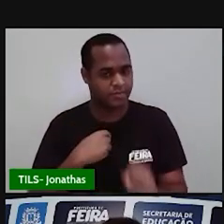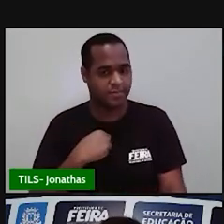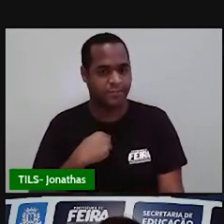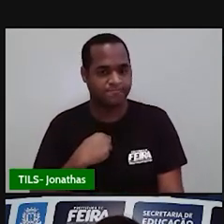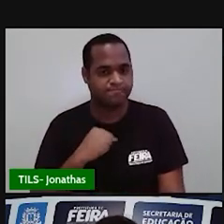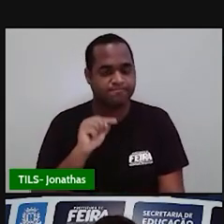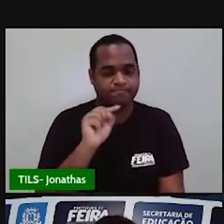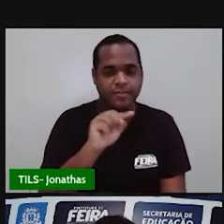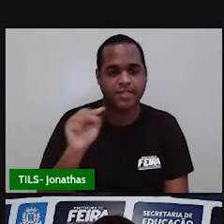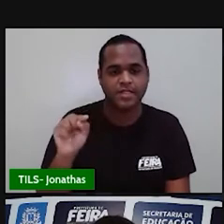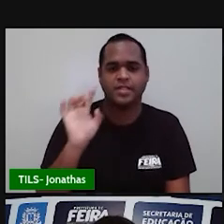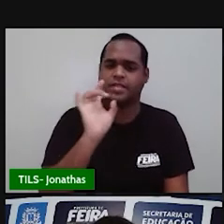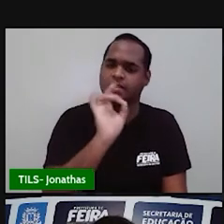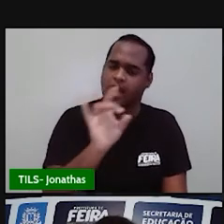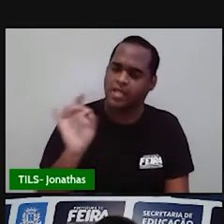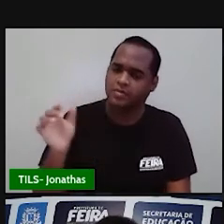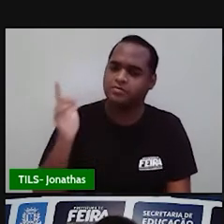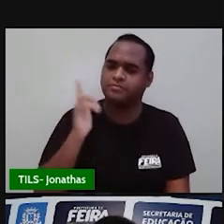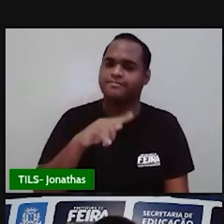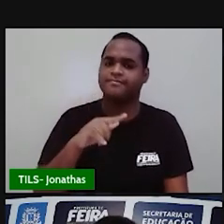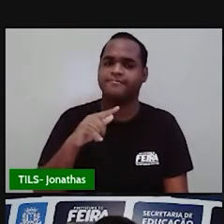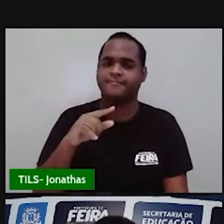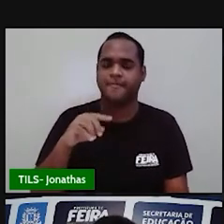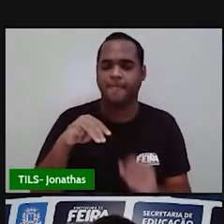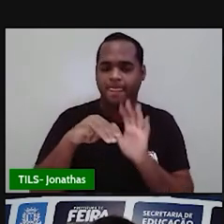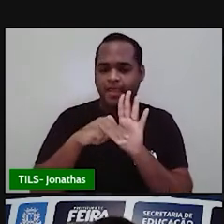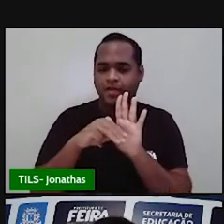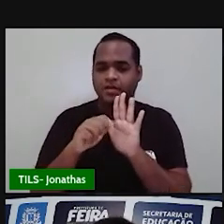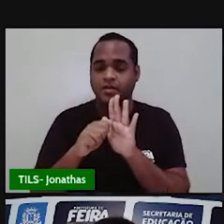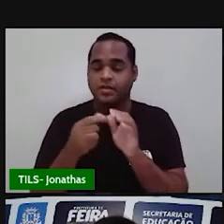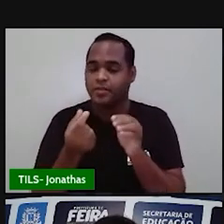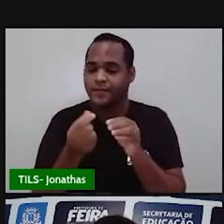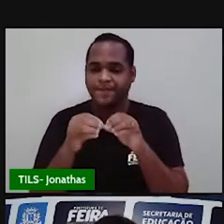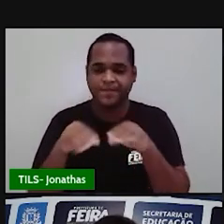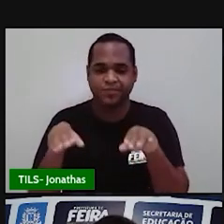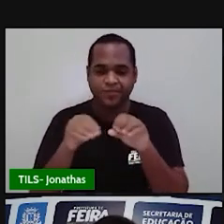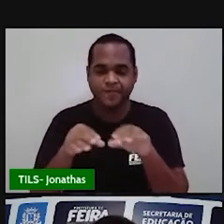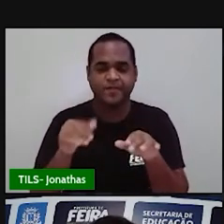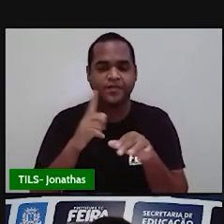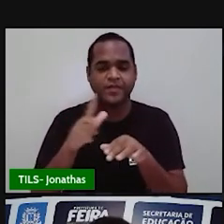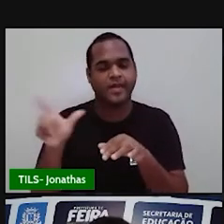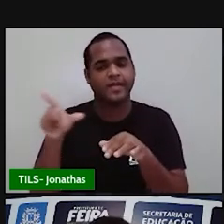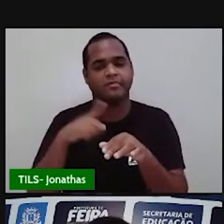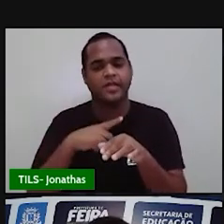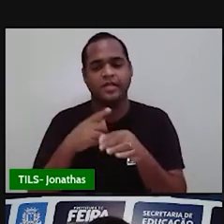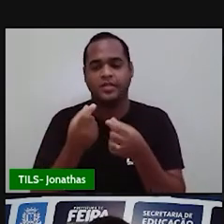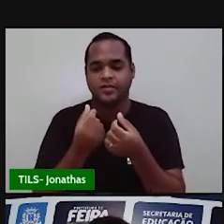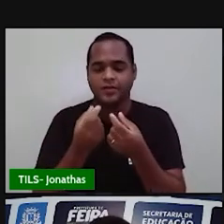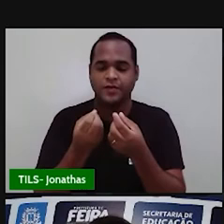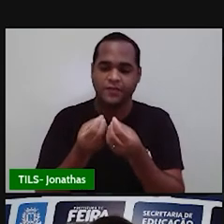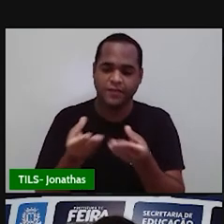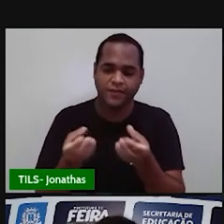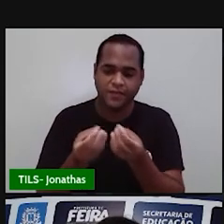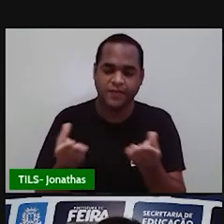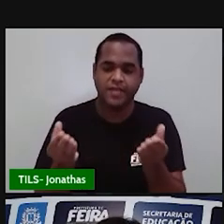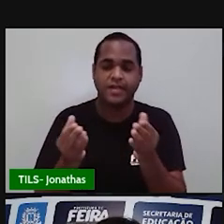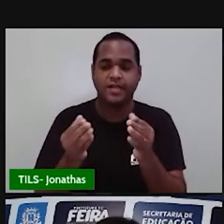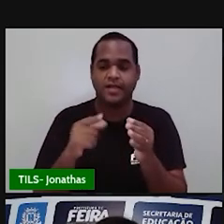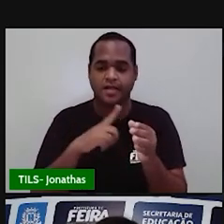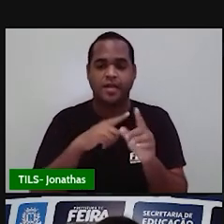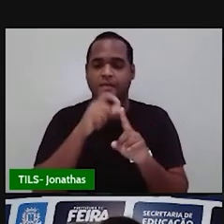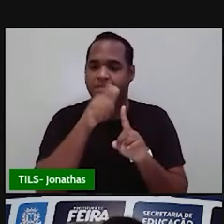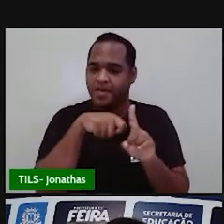para você. A gente saber ali a média de gastos em um plano de orçamento financeiro no mês,